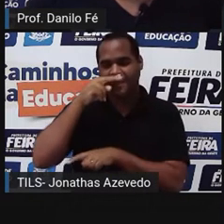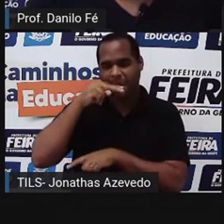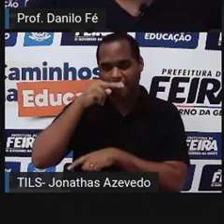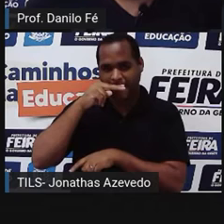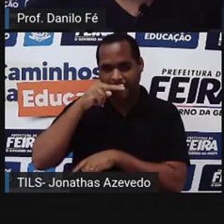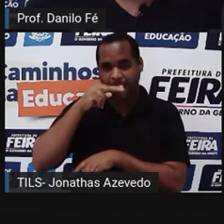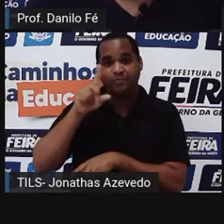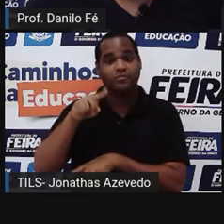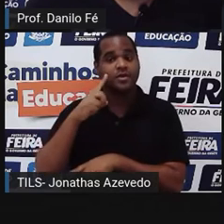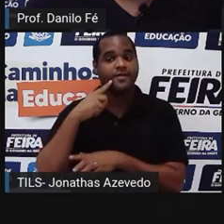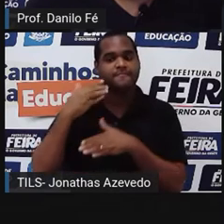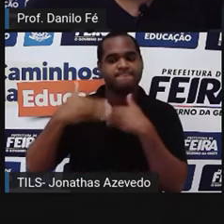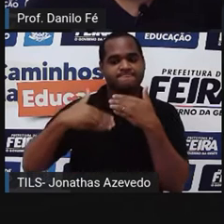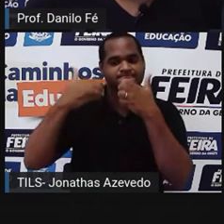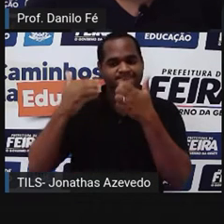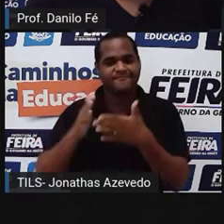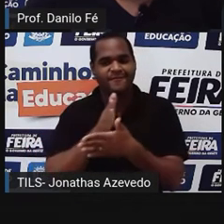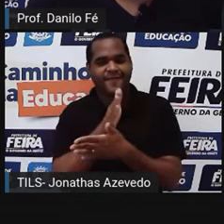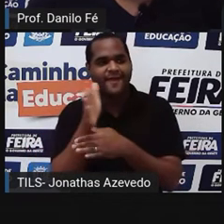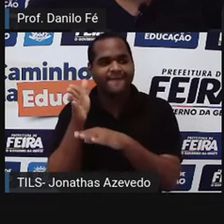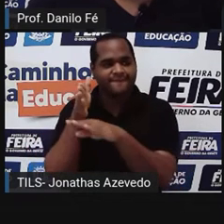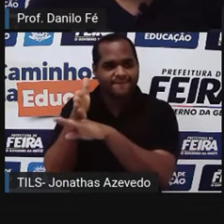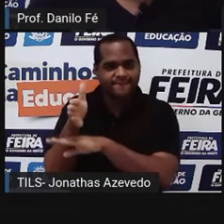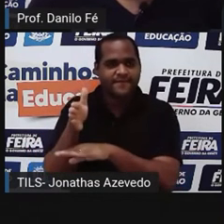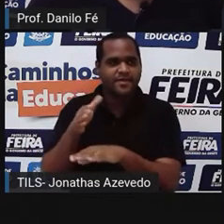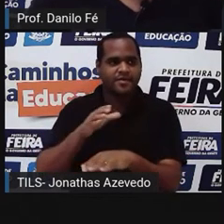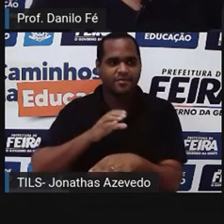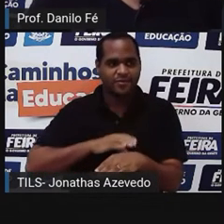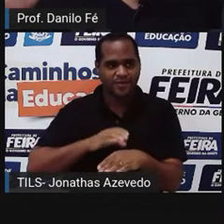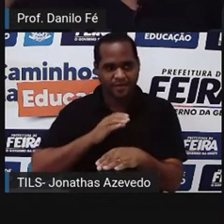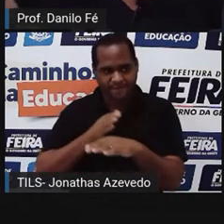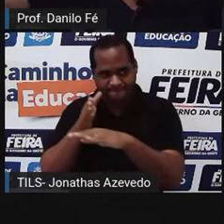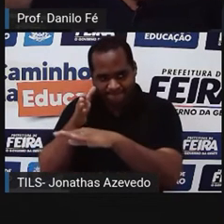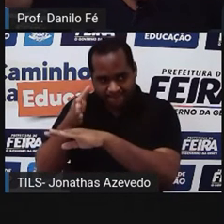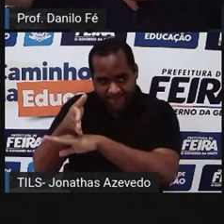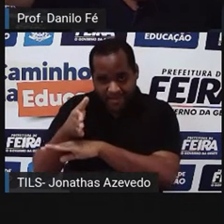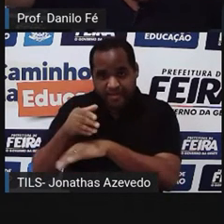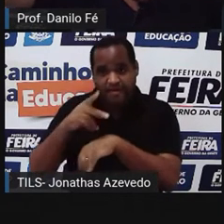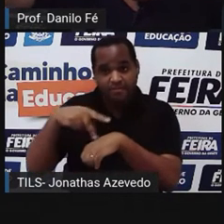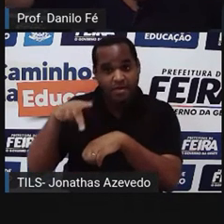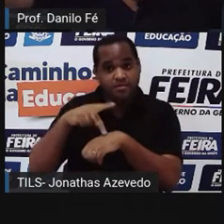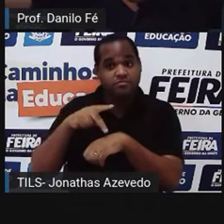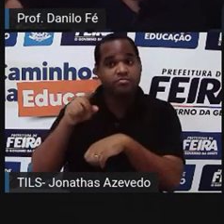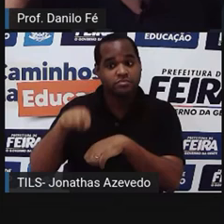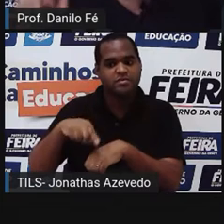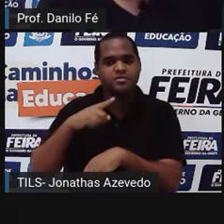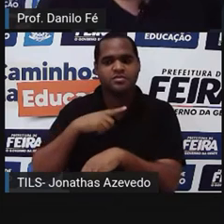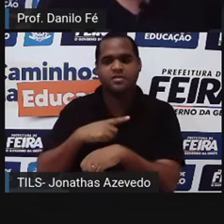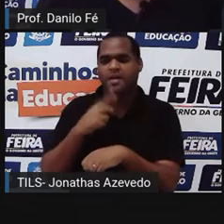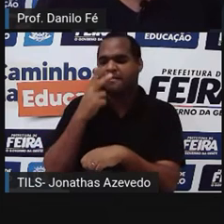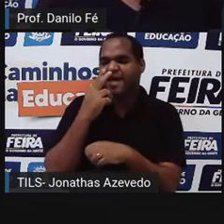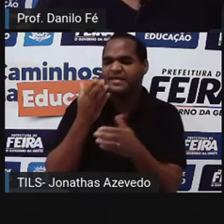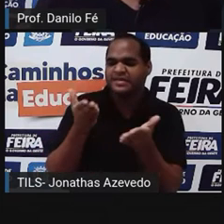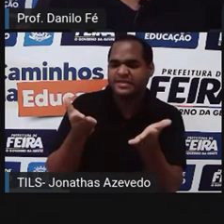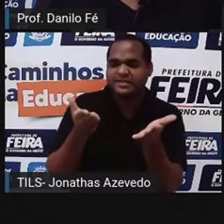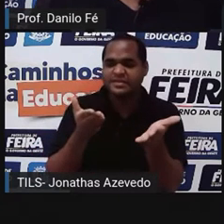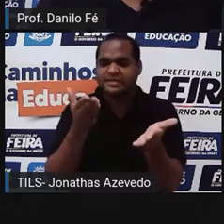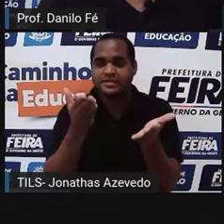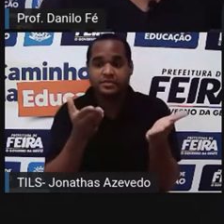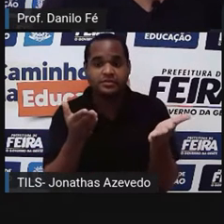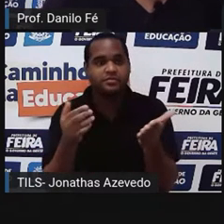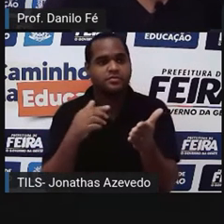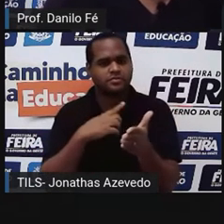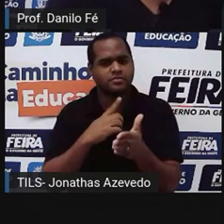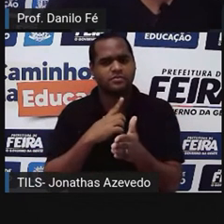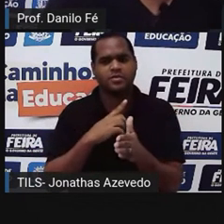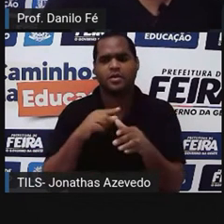vão até Portugal tentar invadir aquele país. Bem, e aí o rei fica numa situação de impasse. A Inglaterra era uma